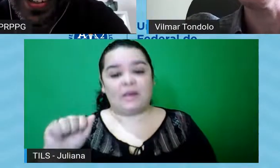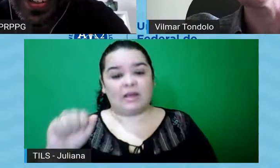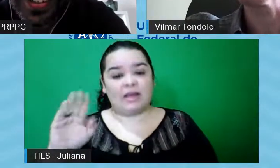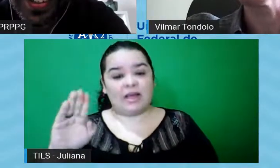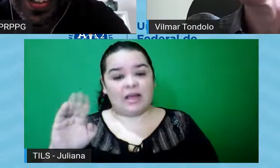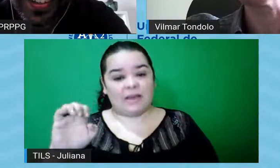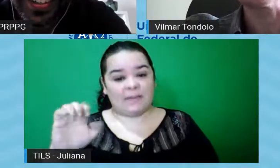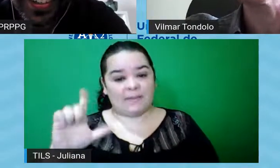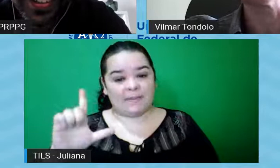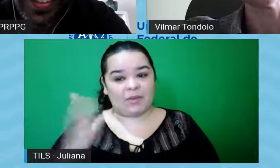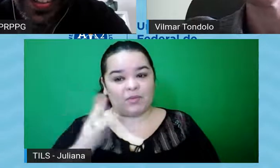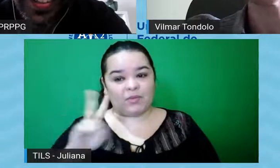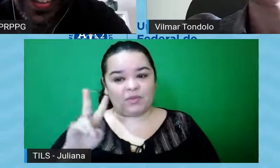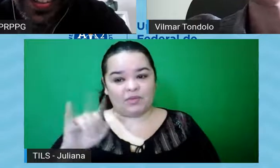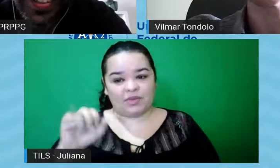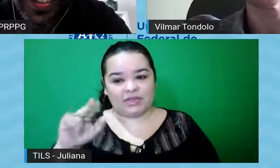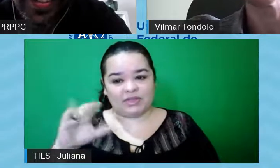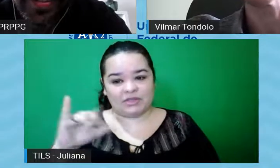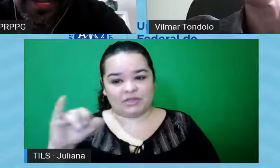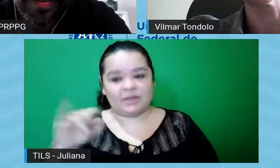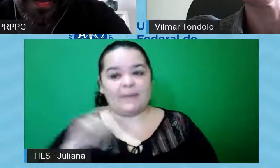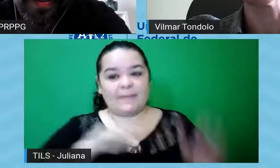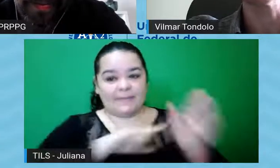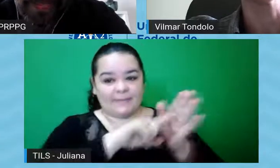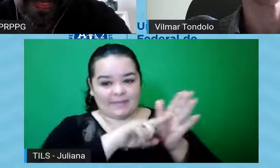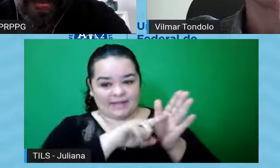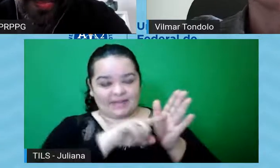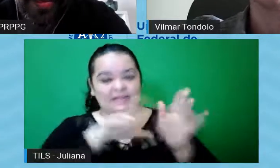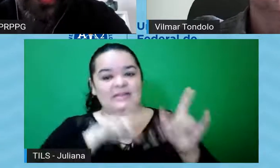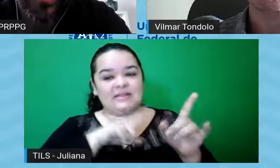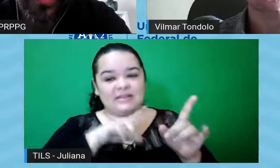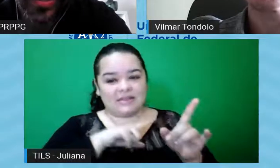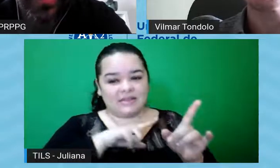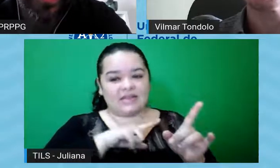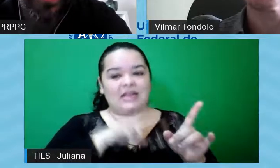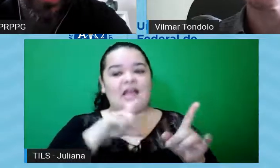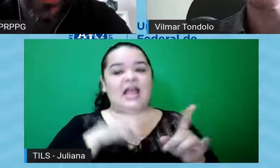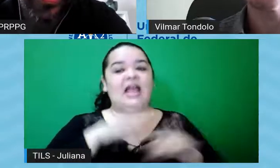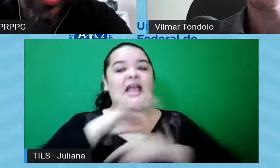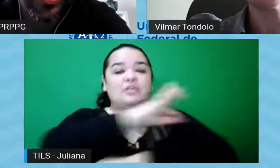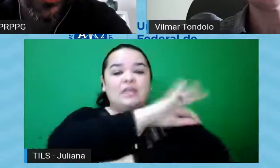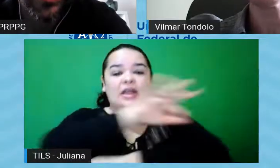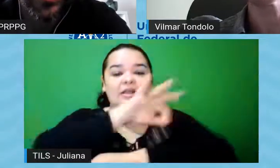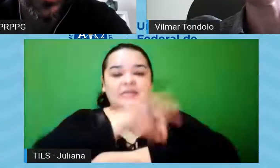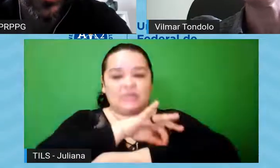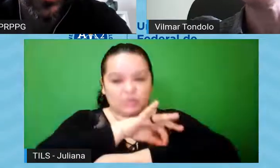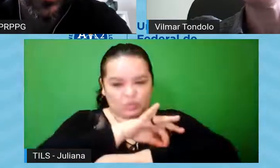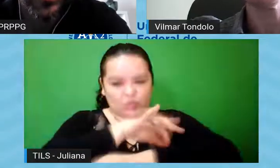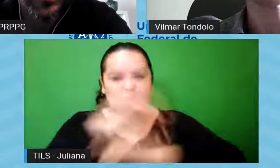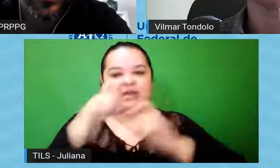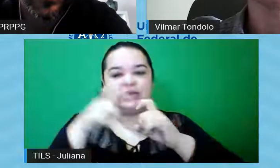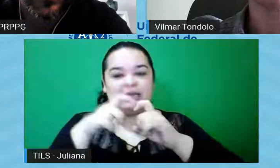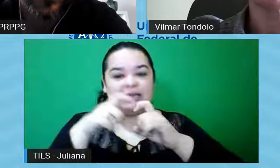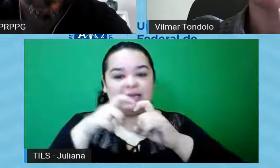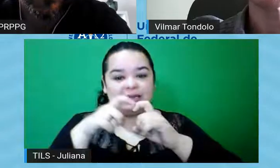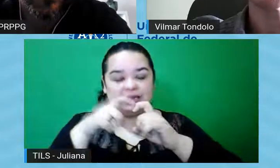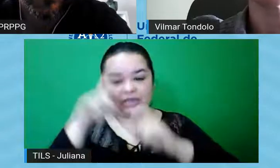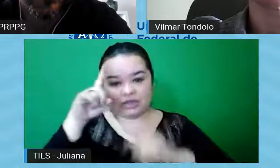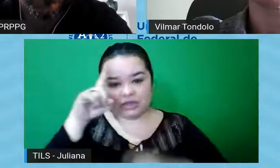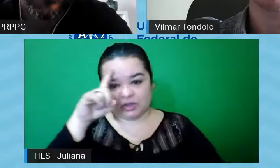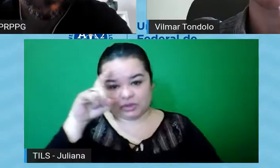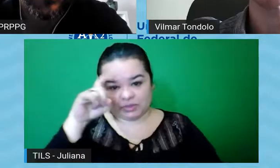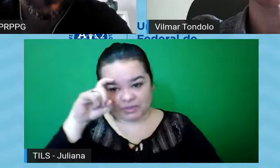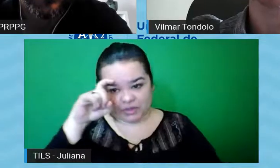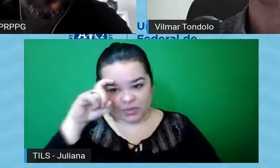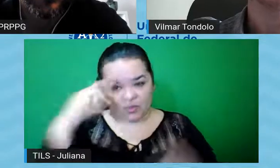Vinícius pergunta, professor Marcos, minha pesquisa lida também com arquitetura clínica hospitalar. Tá. Como que ele deve proceder em relação às entrevistas